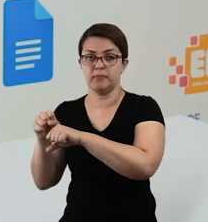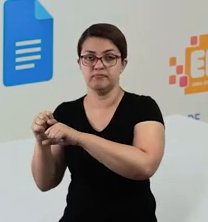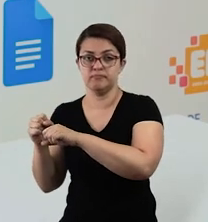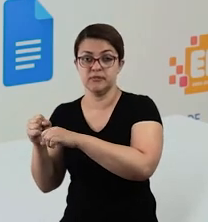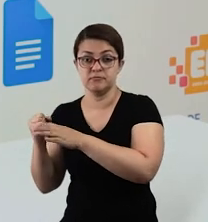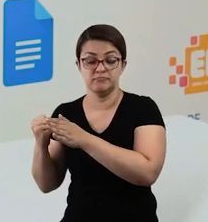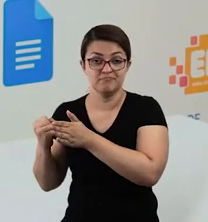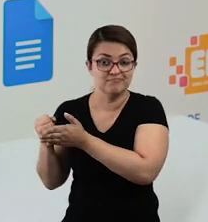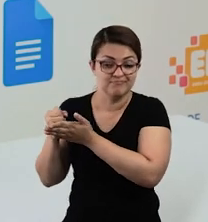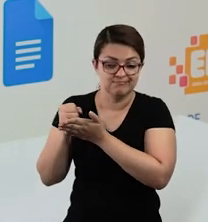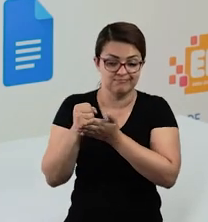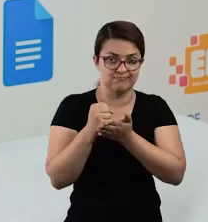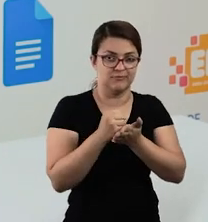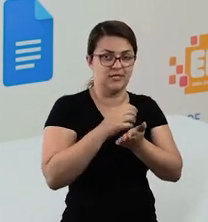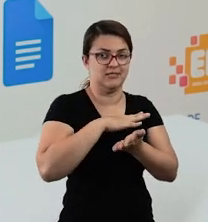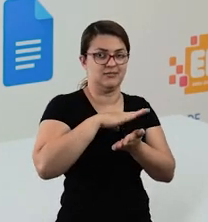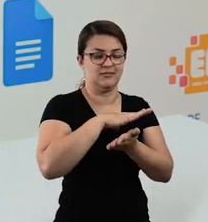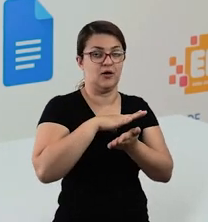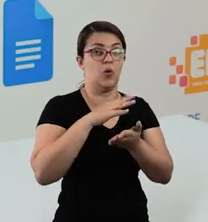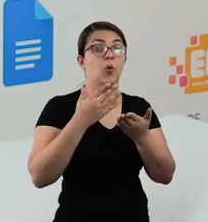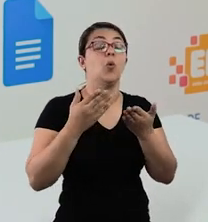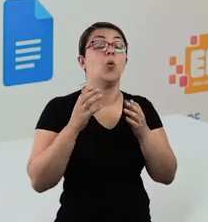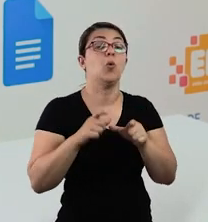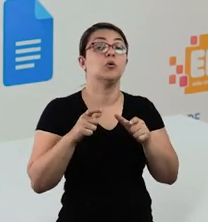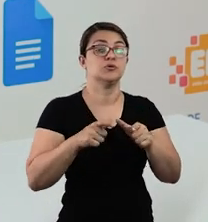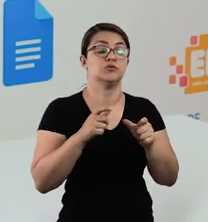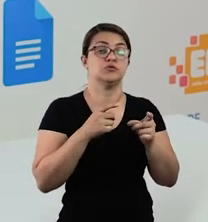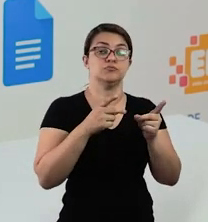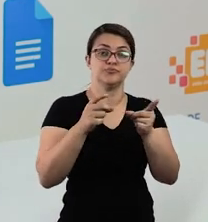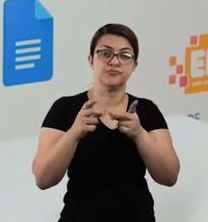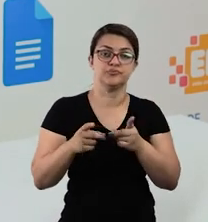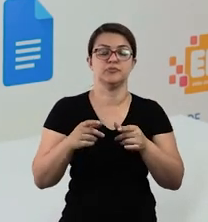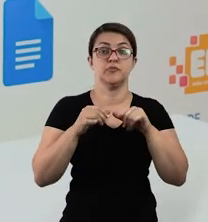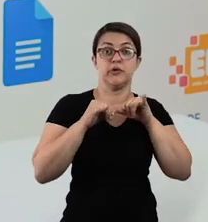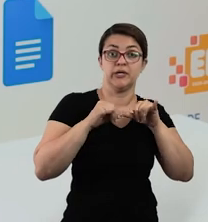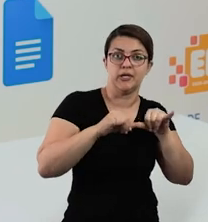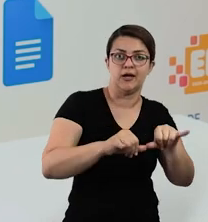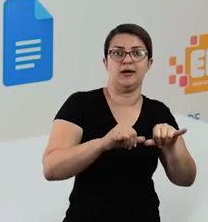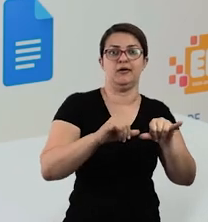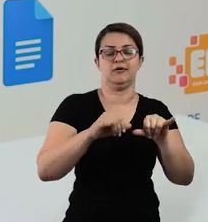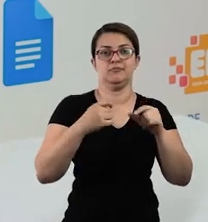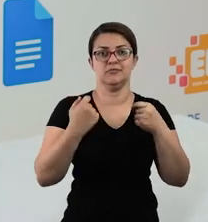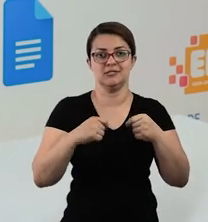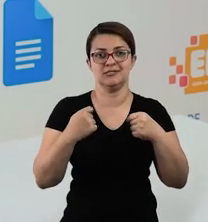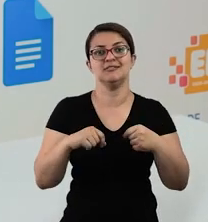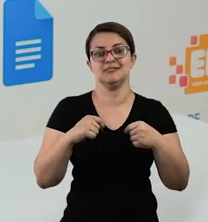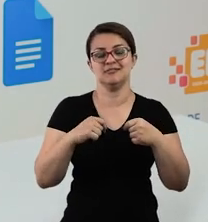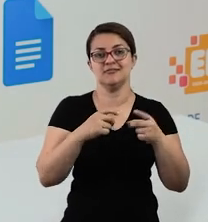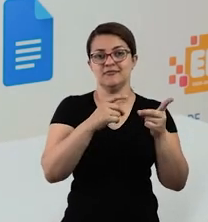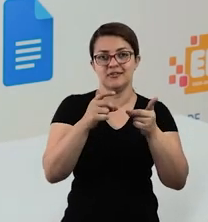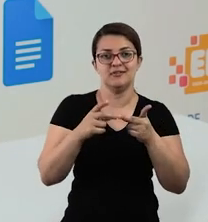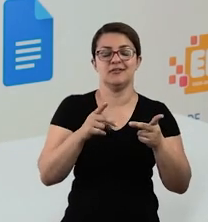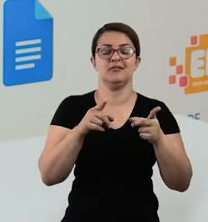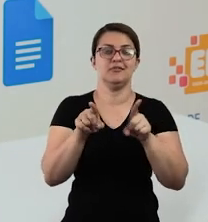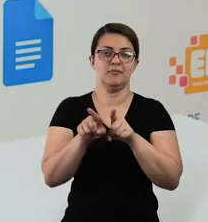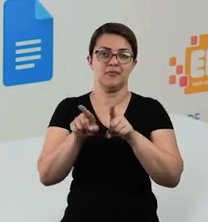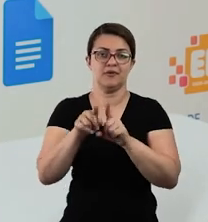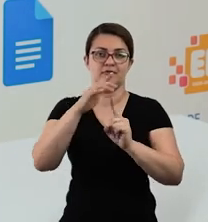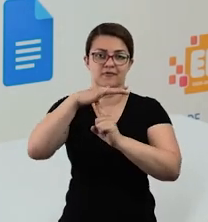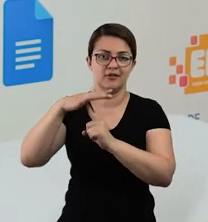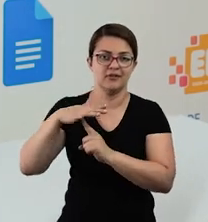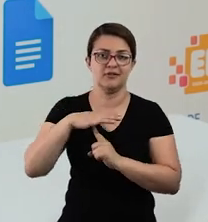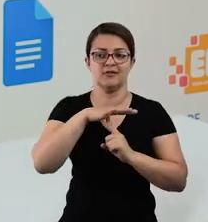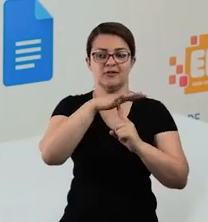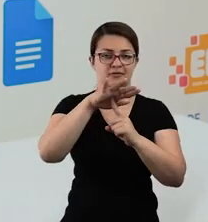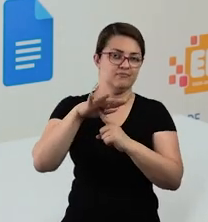comercializado em algum lugar. A gente sabe dos mercados e dos outros lugares, mas nós temos as feiras livres, que